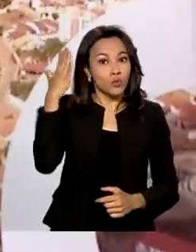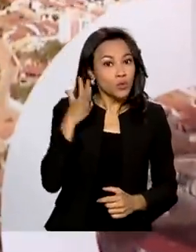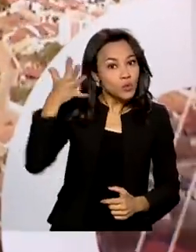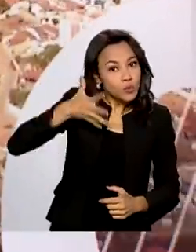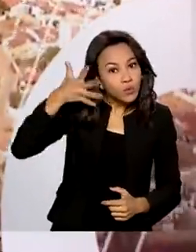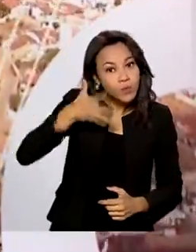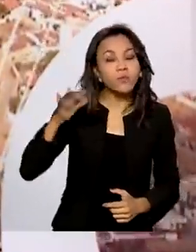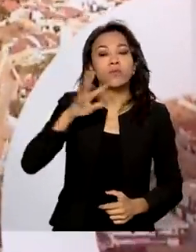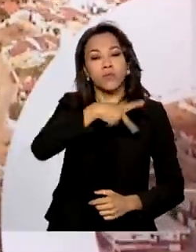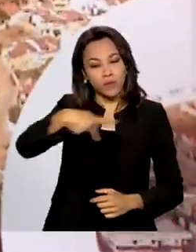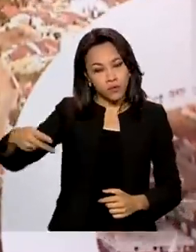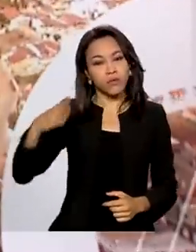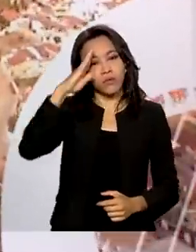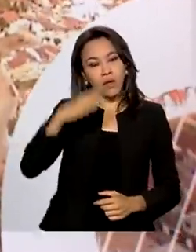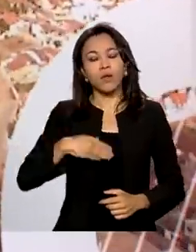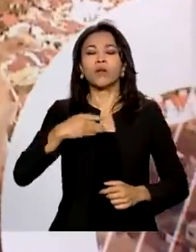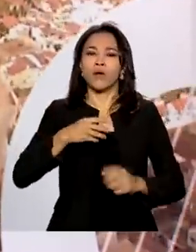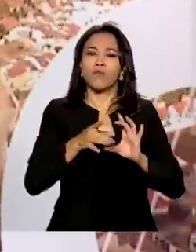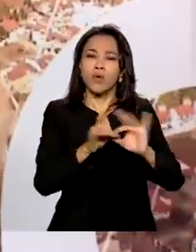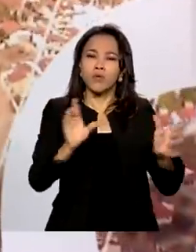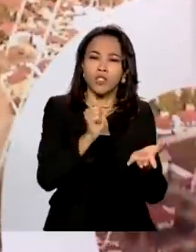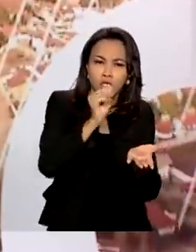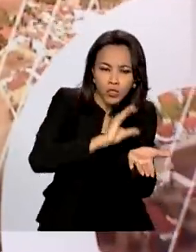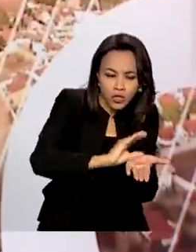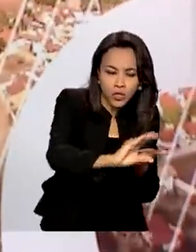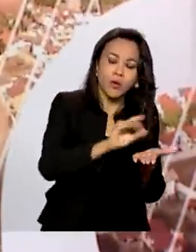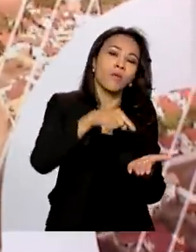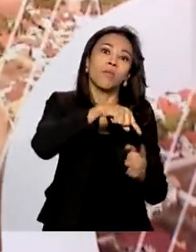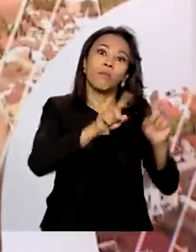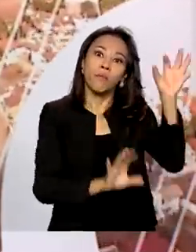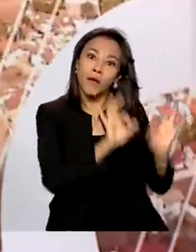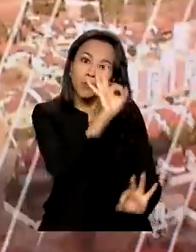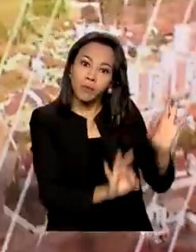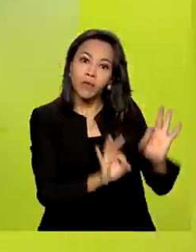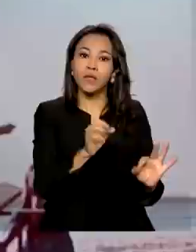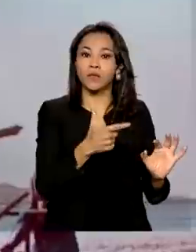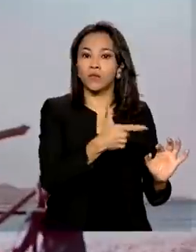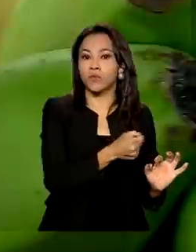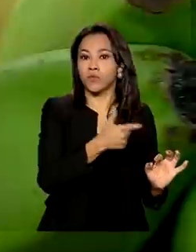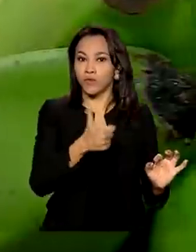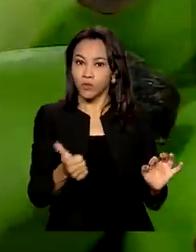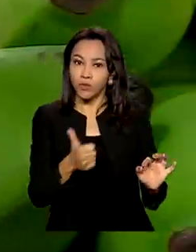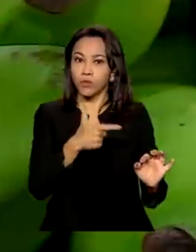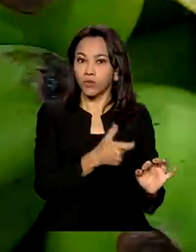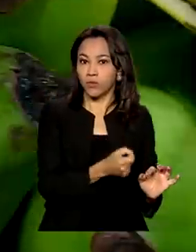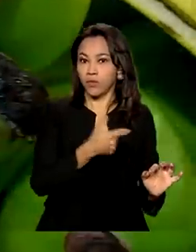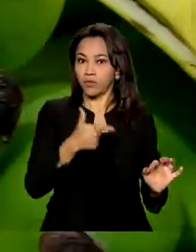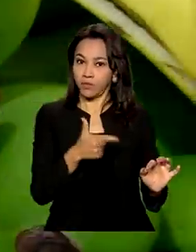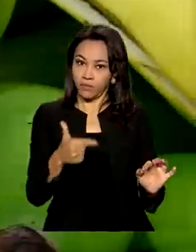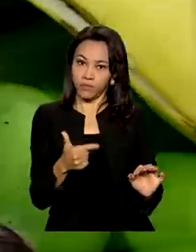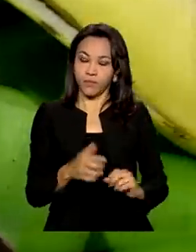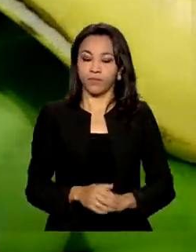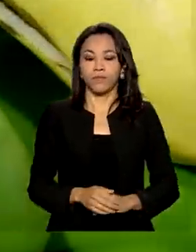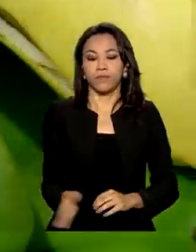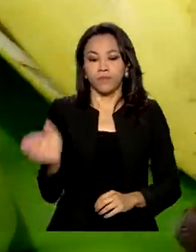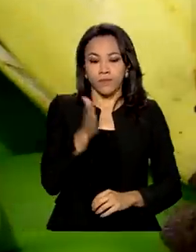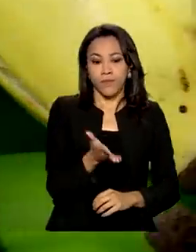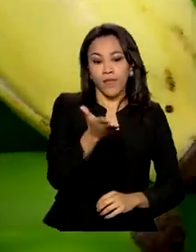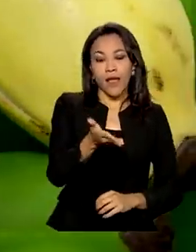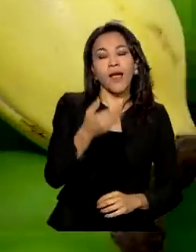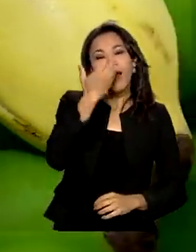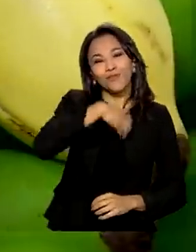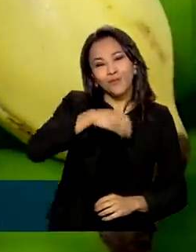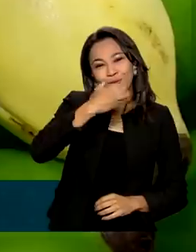anunciou a liberação de mais recursos para o Plano Safra 2021-2022. A fruta